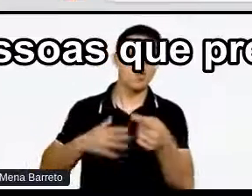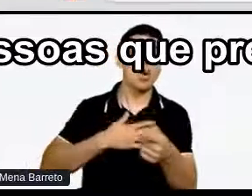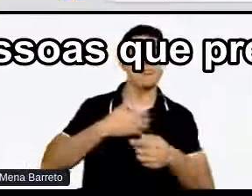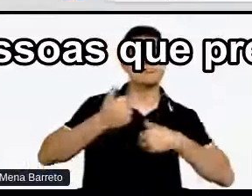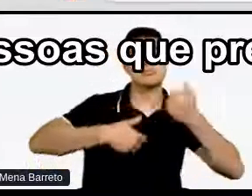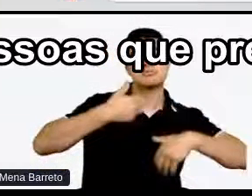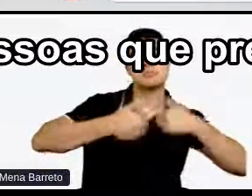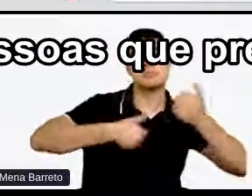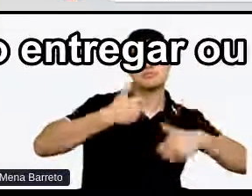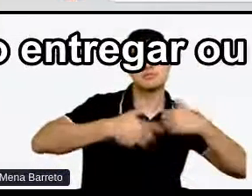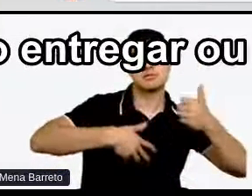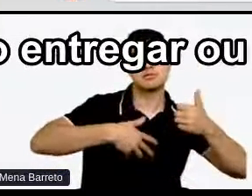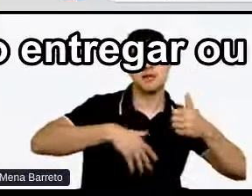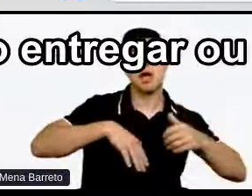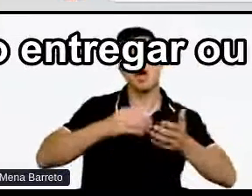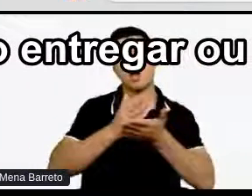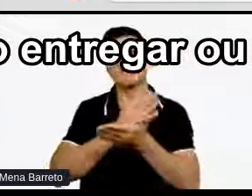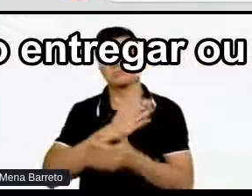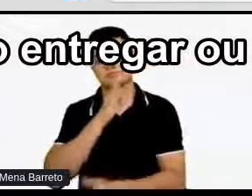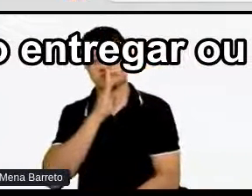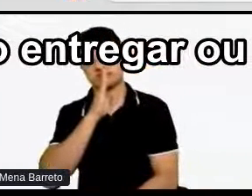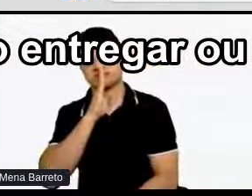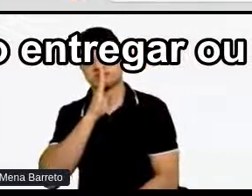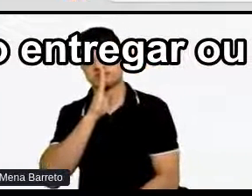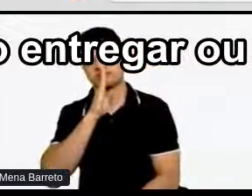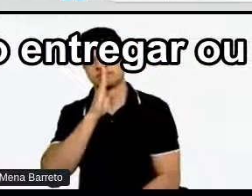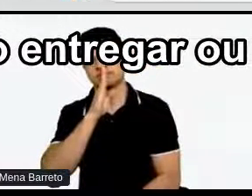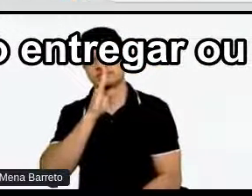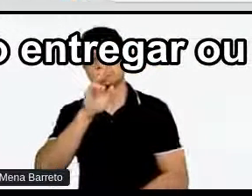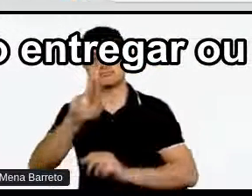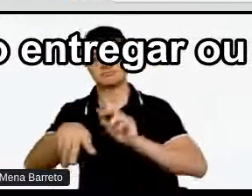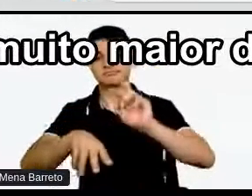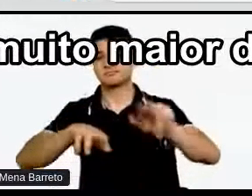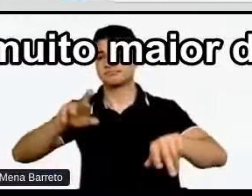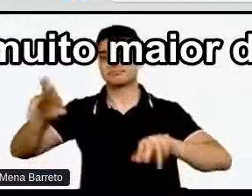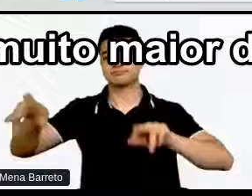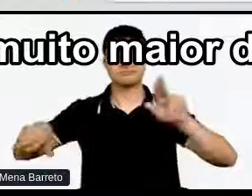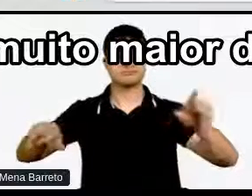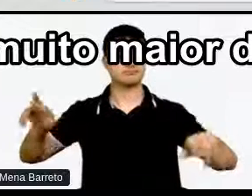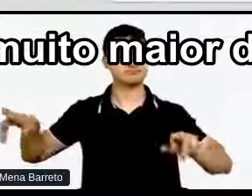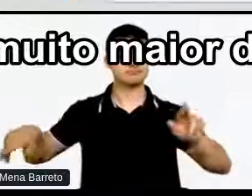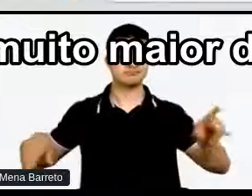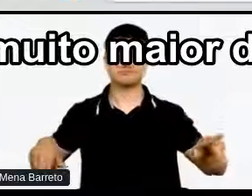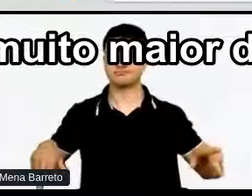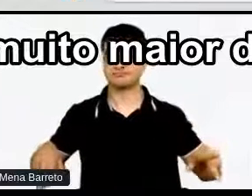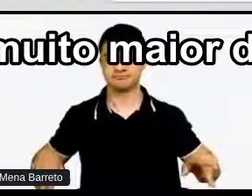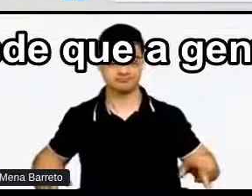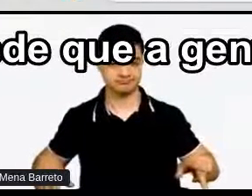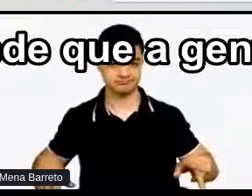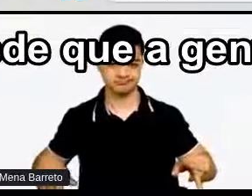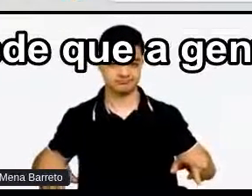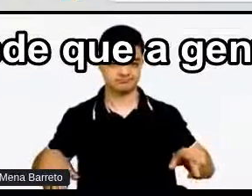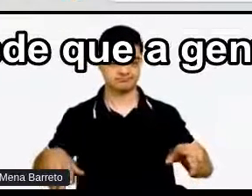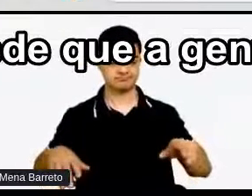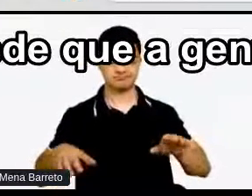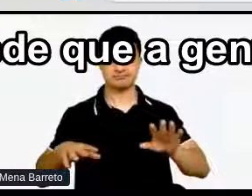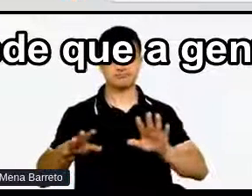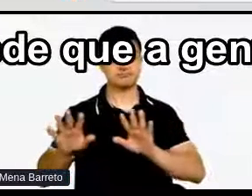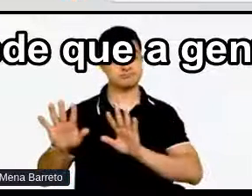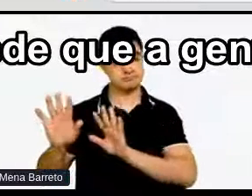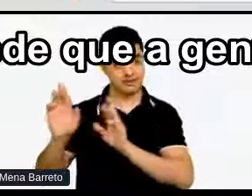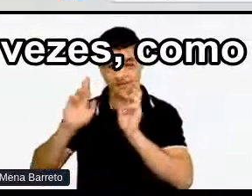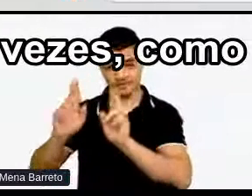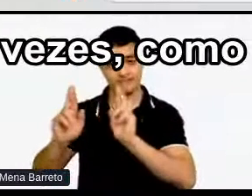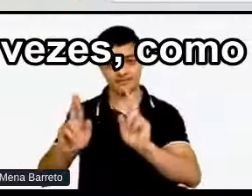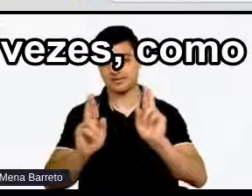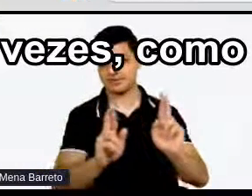que precisam De silêncio total E que elas vão entregar Ou performar Lá um desempenho Muito maior Do que se espera Desde que a gente dê